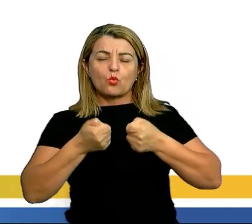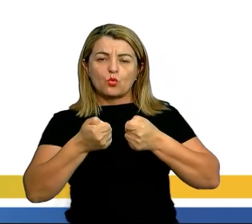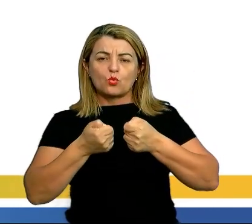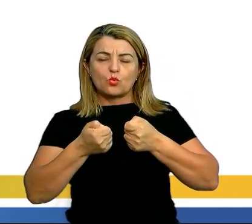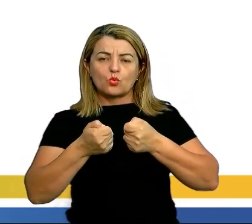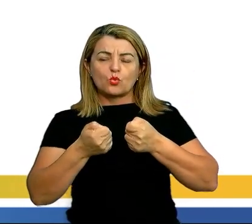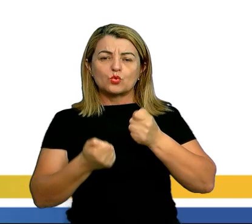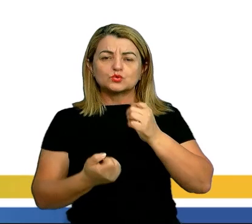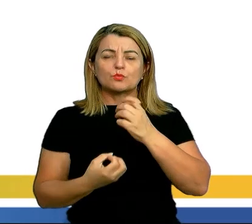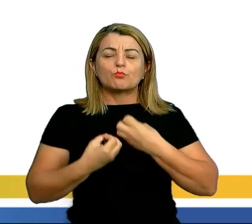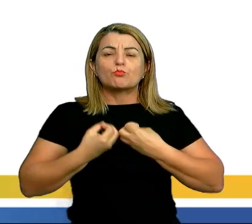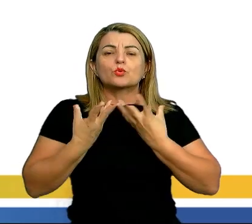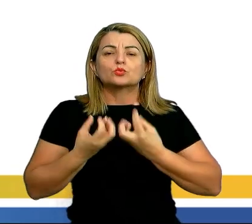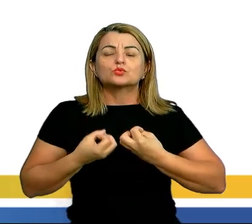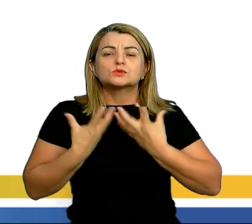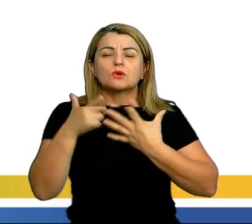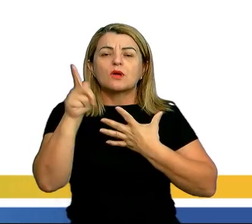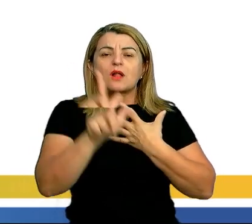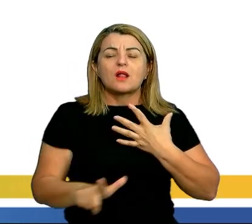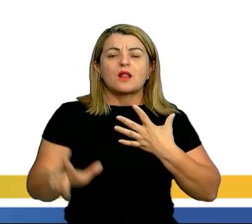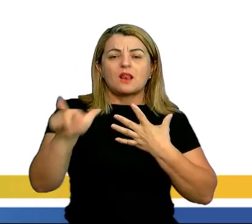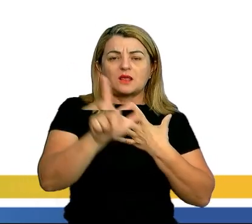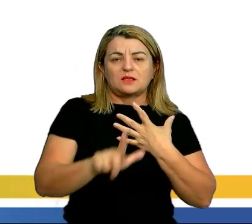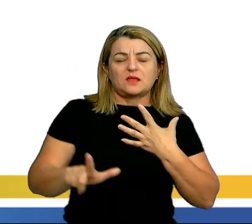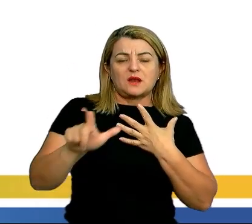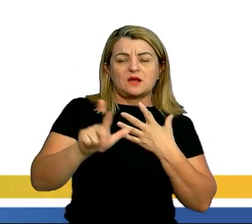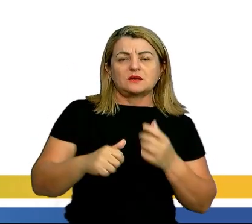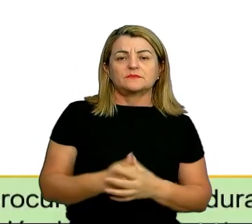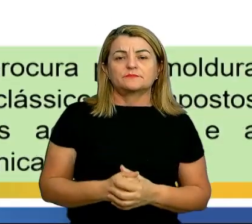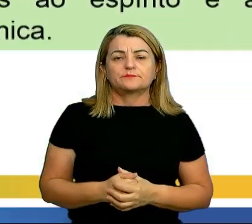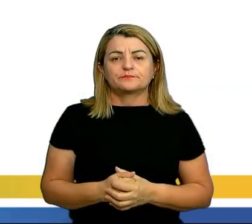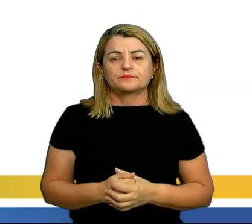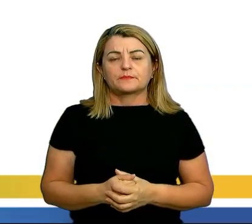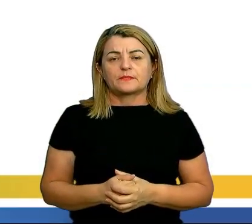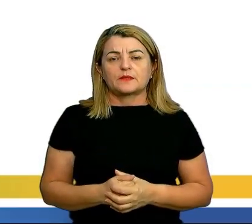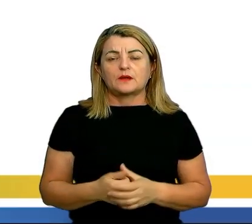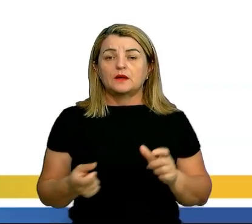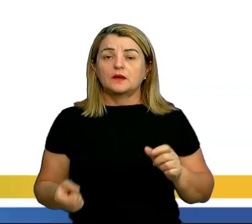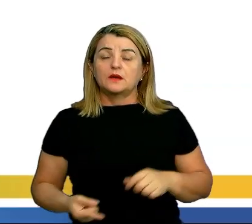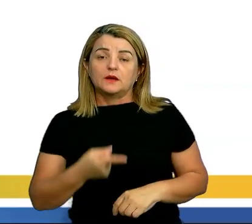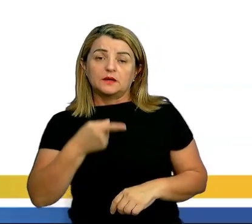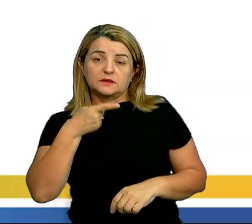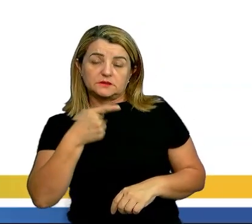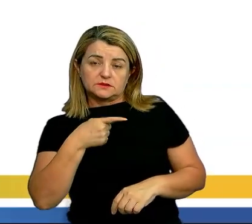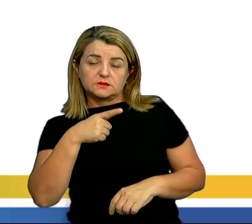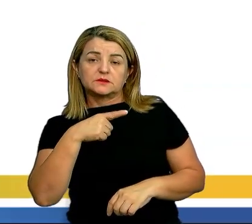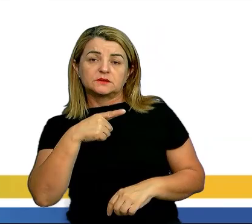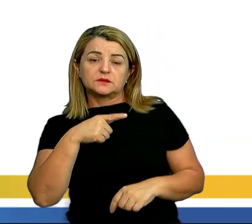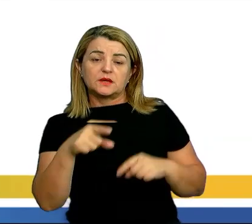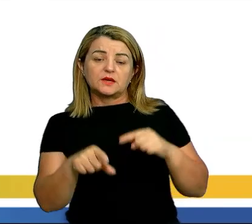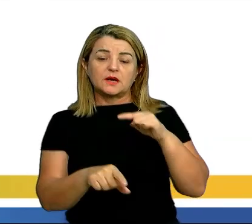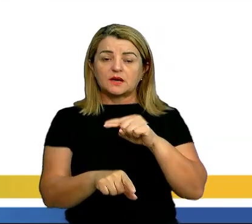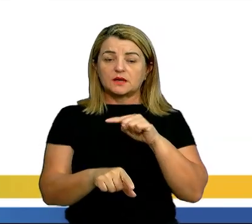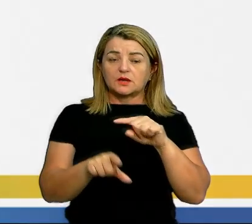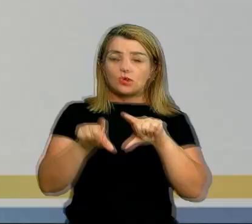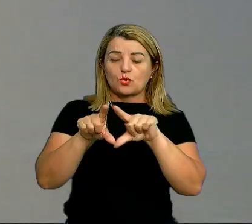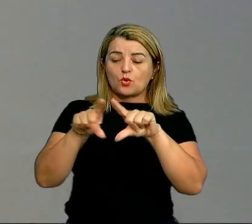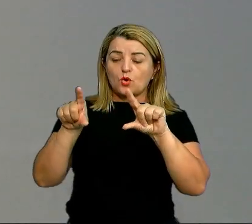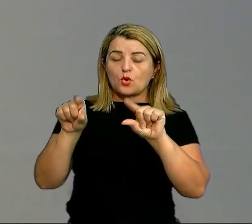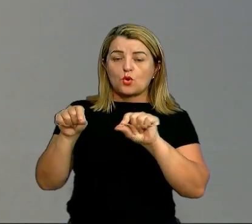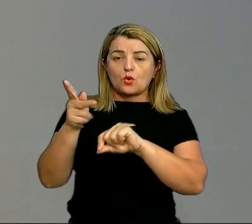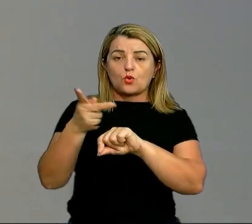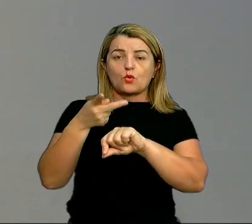literária maior em relação às anteriores. Então, a gente tem aí esse poema, ele